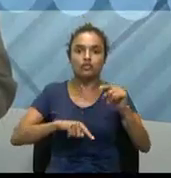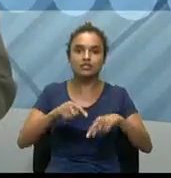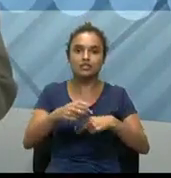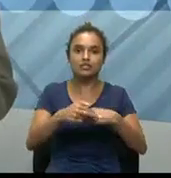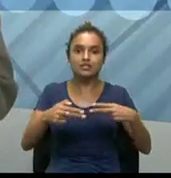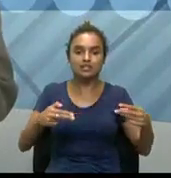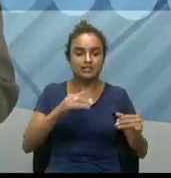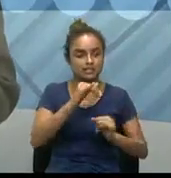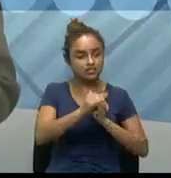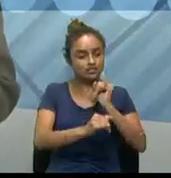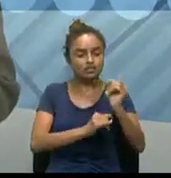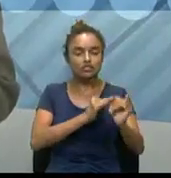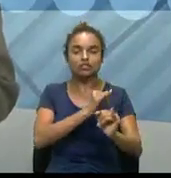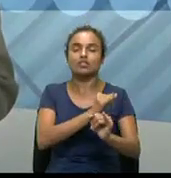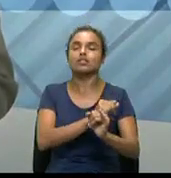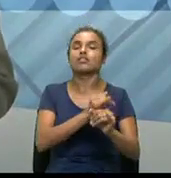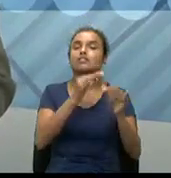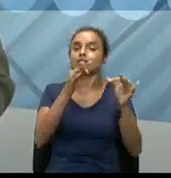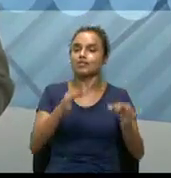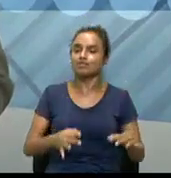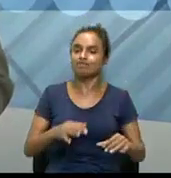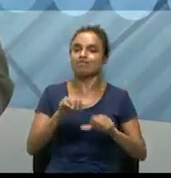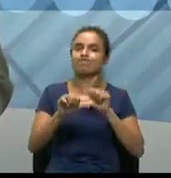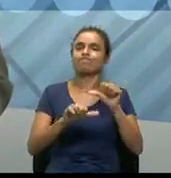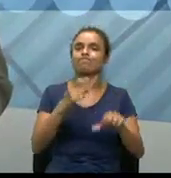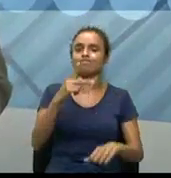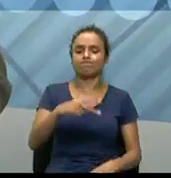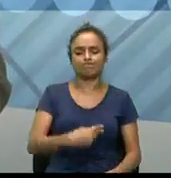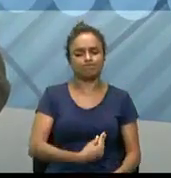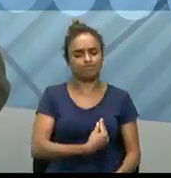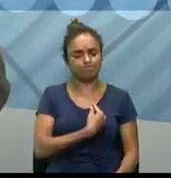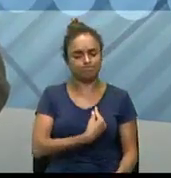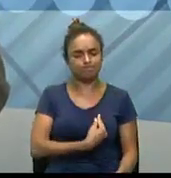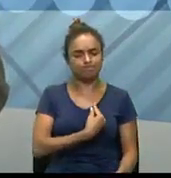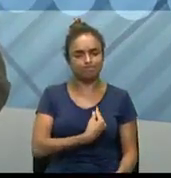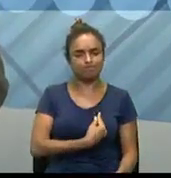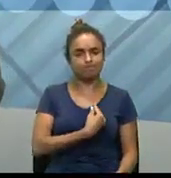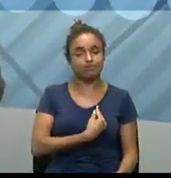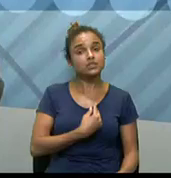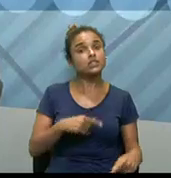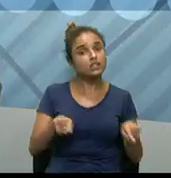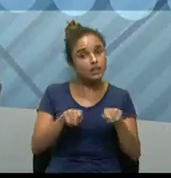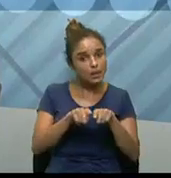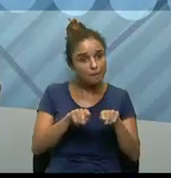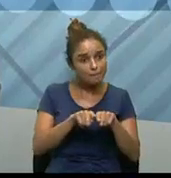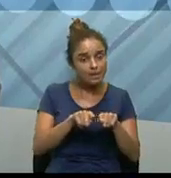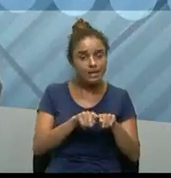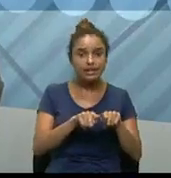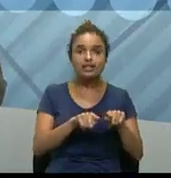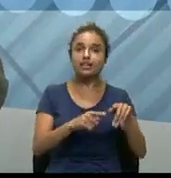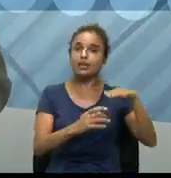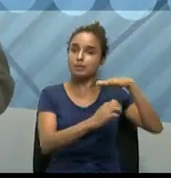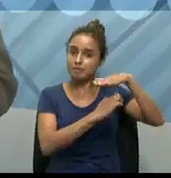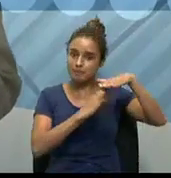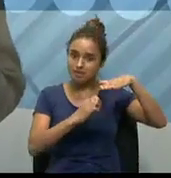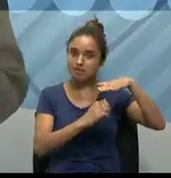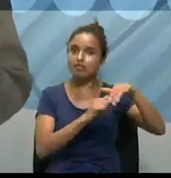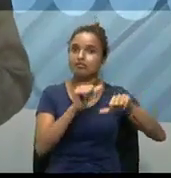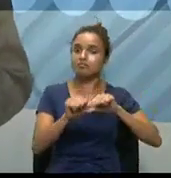mudou e bastante a sua vida, das empresas. E quando a gente fala em mudança